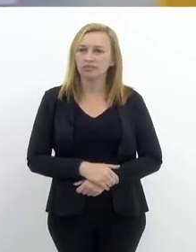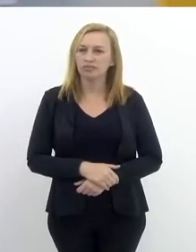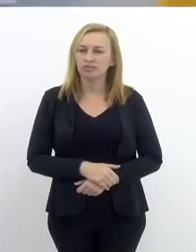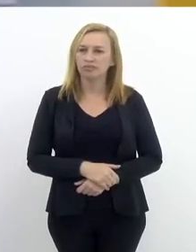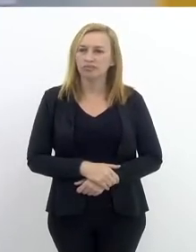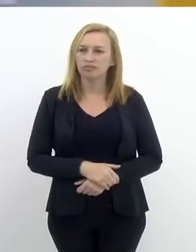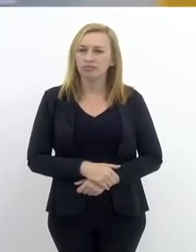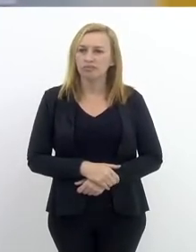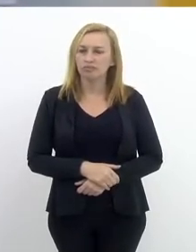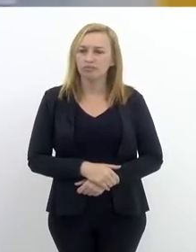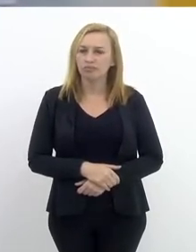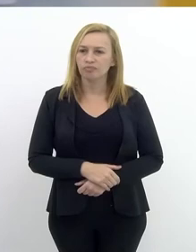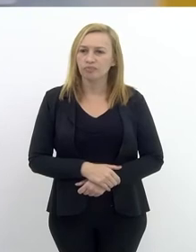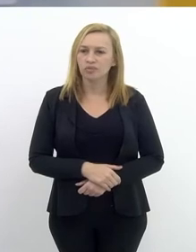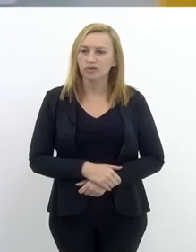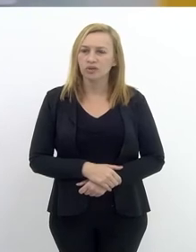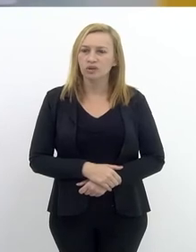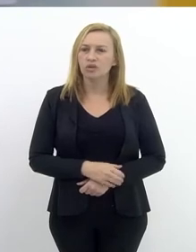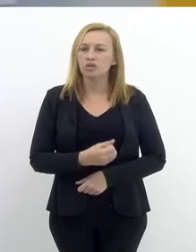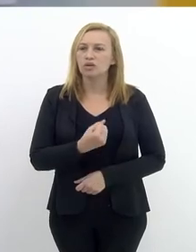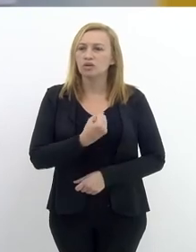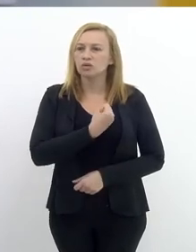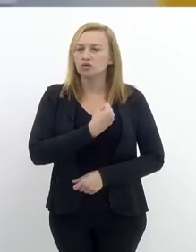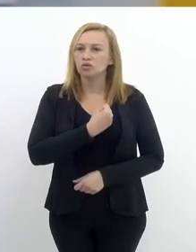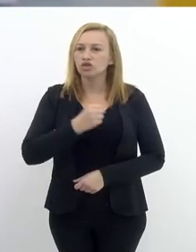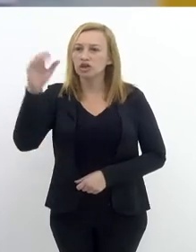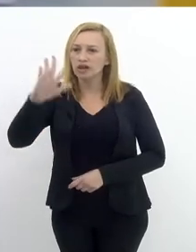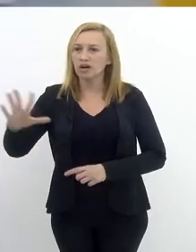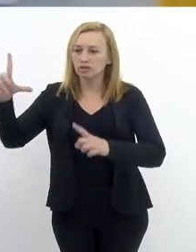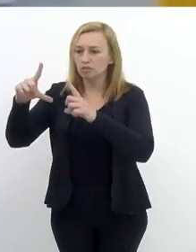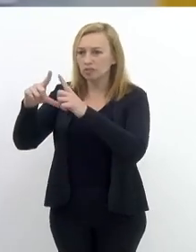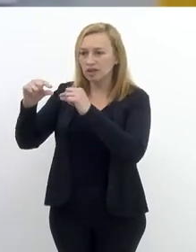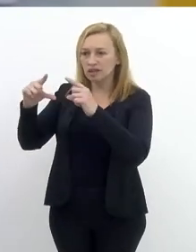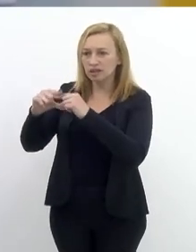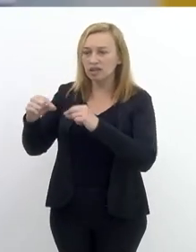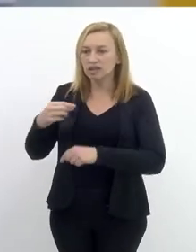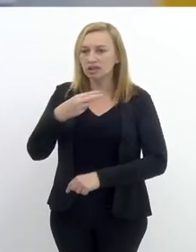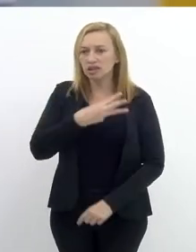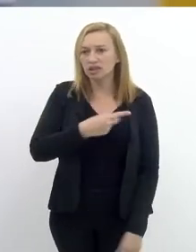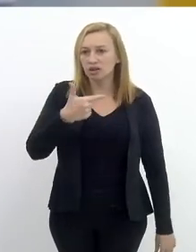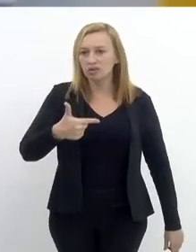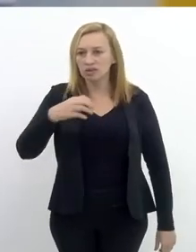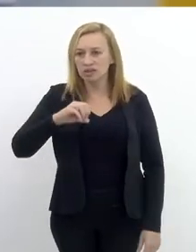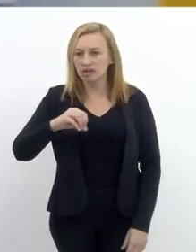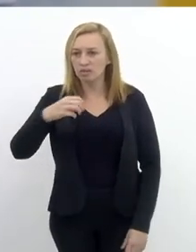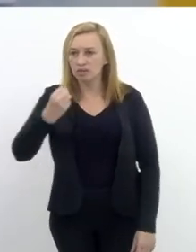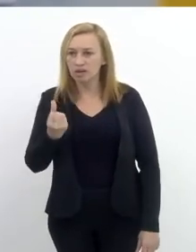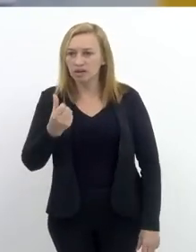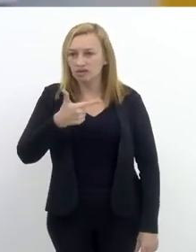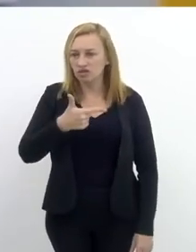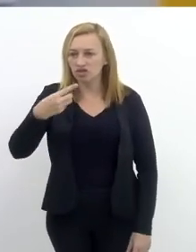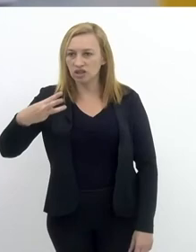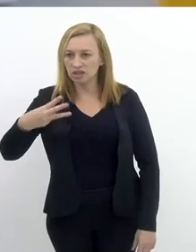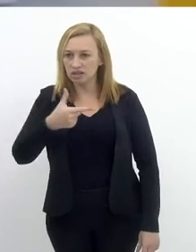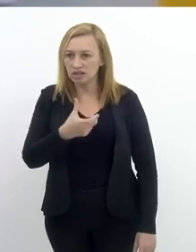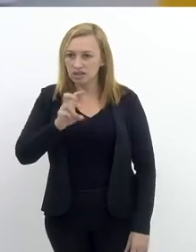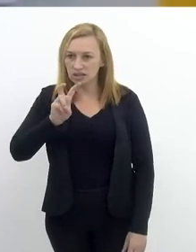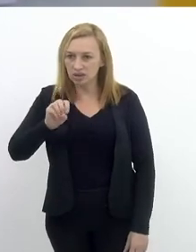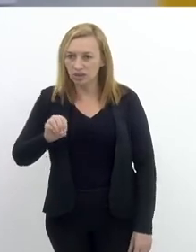.org e um telefone de contato geral aqui em Brasília, 61-3106